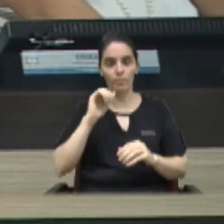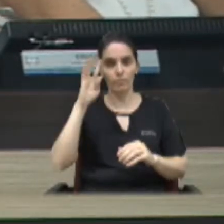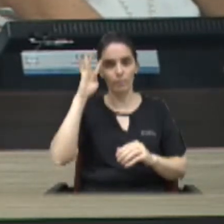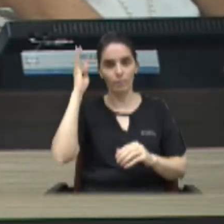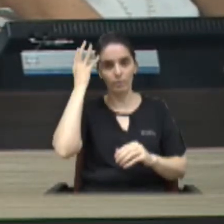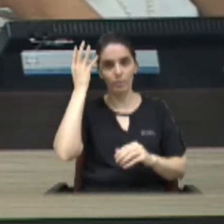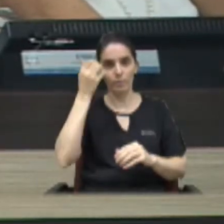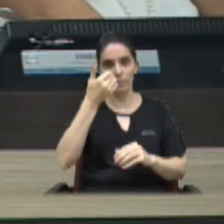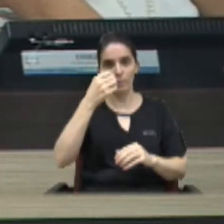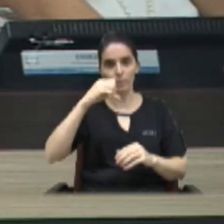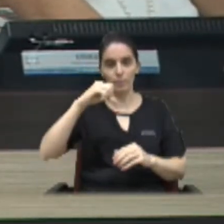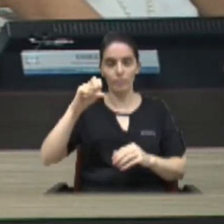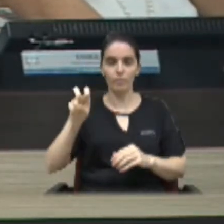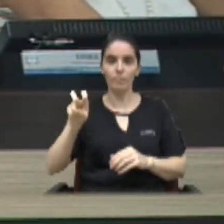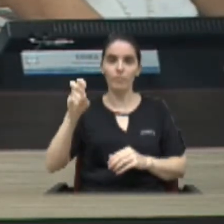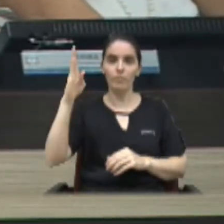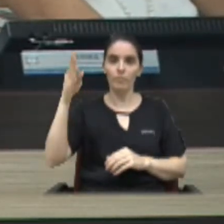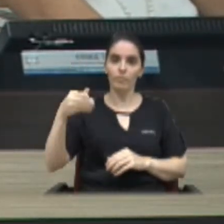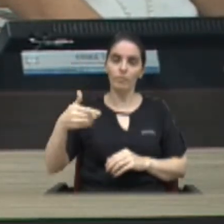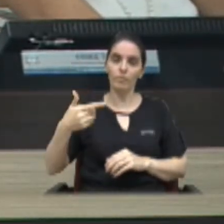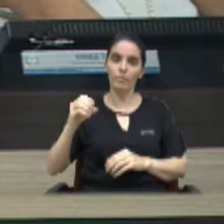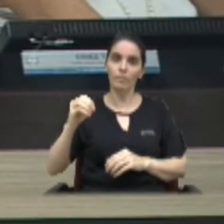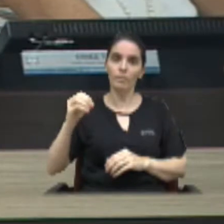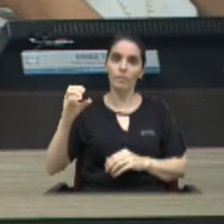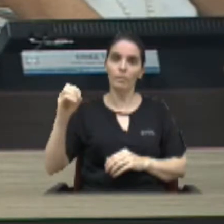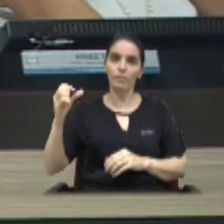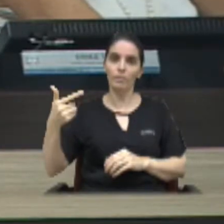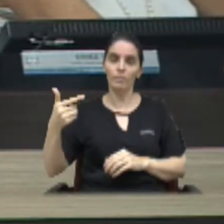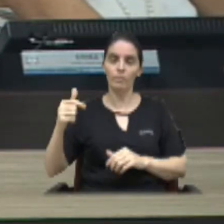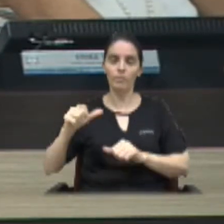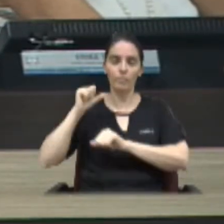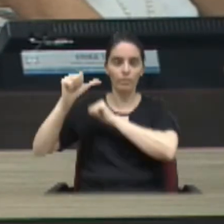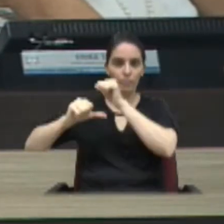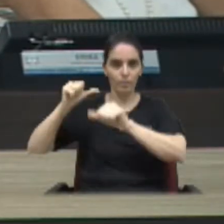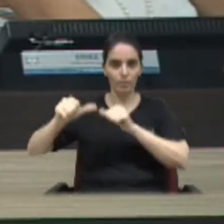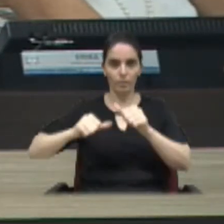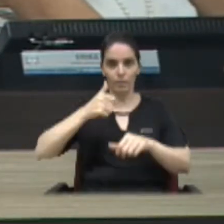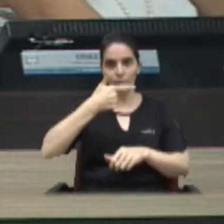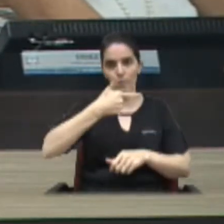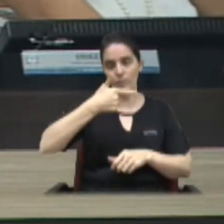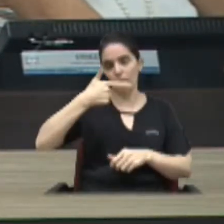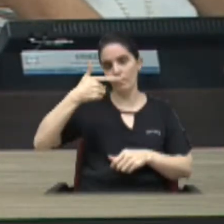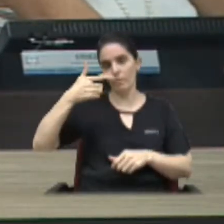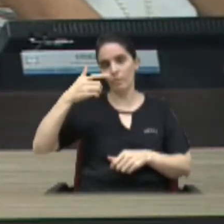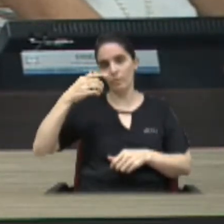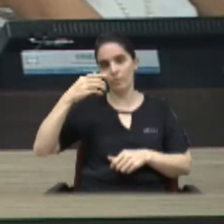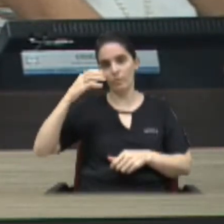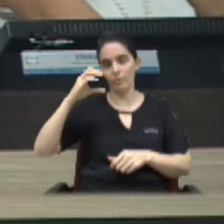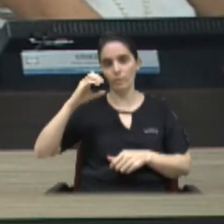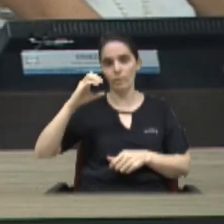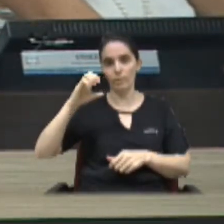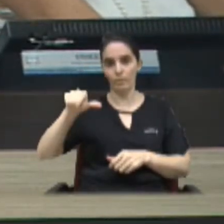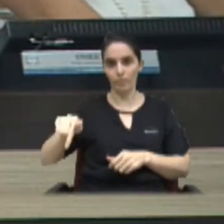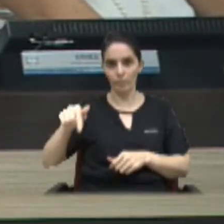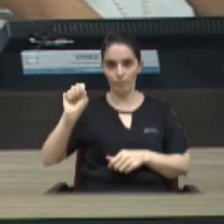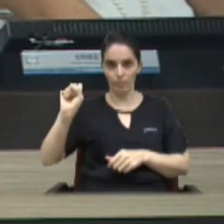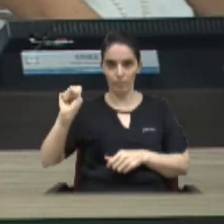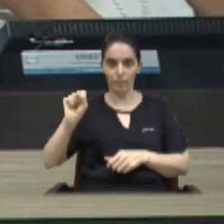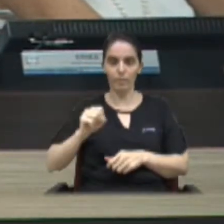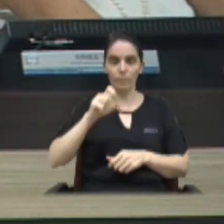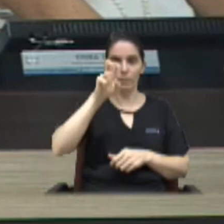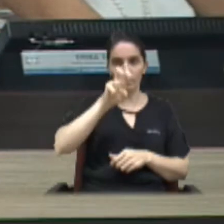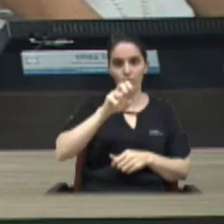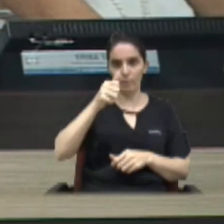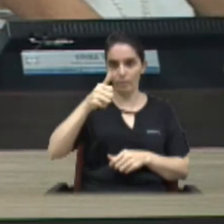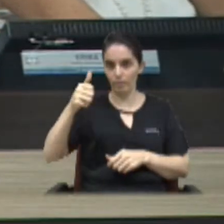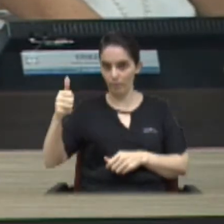barra 2002 alteradas pelas resoluções 278 de 2017 e 511 de